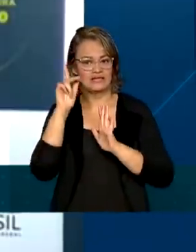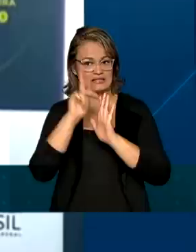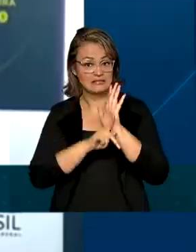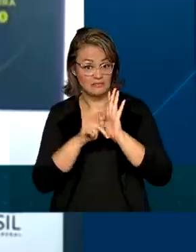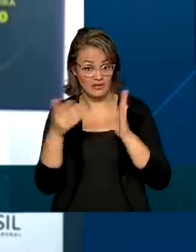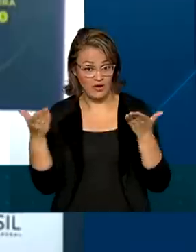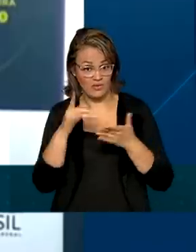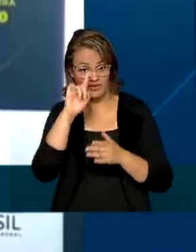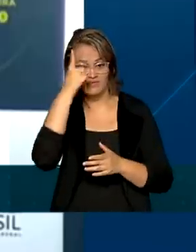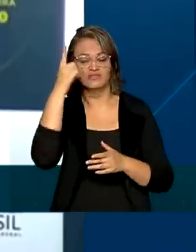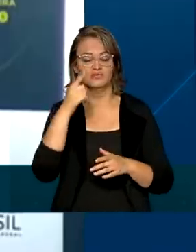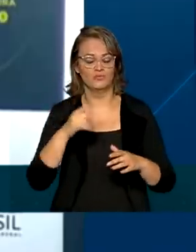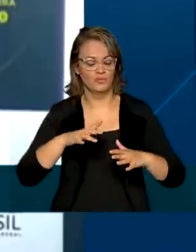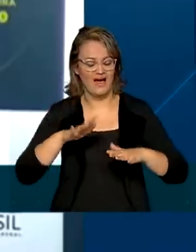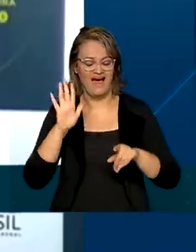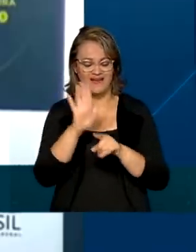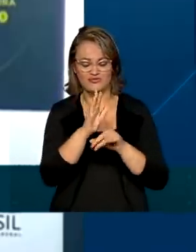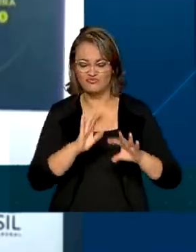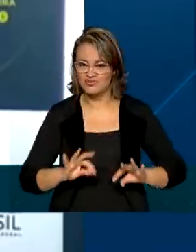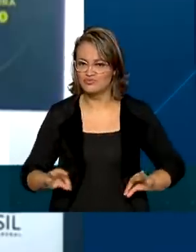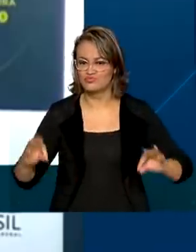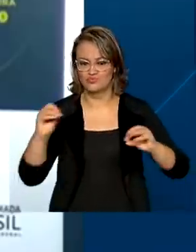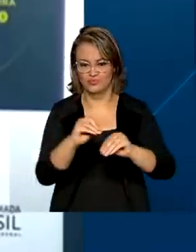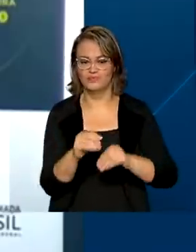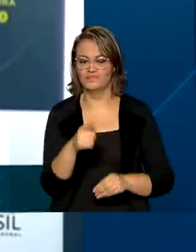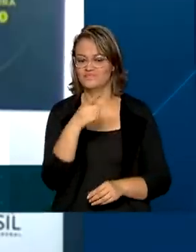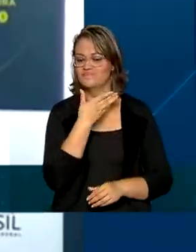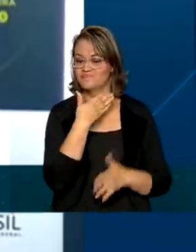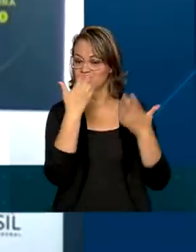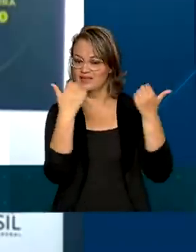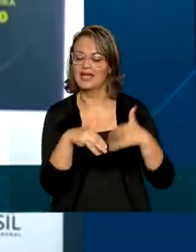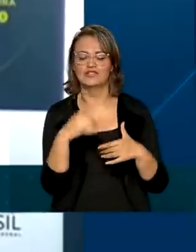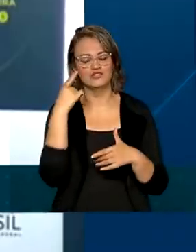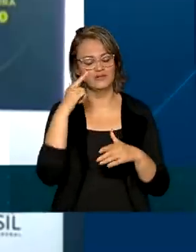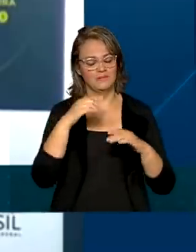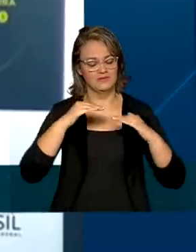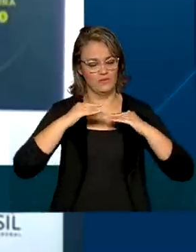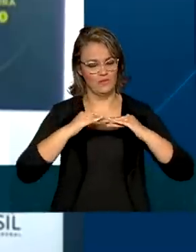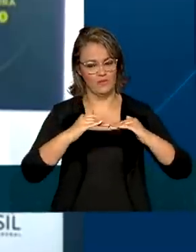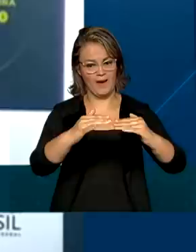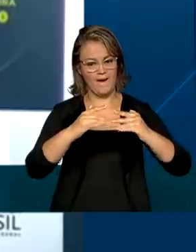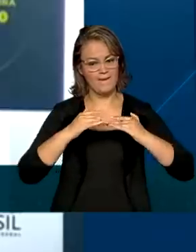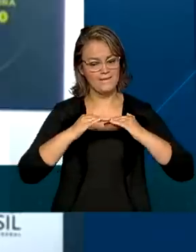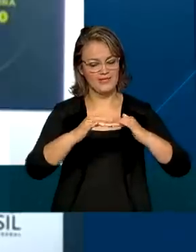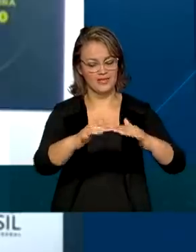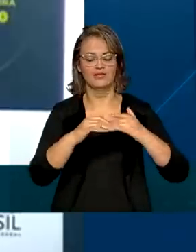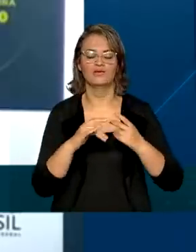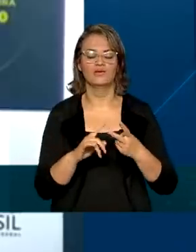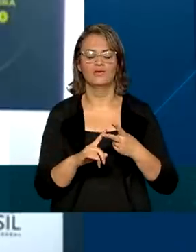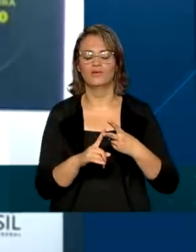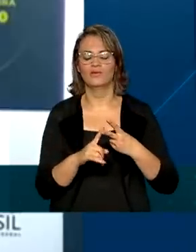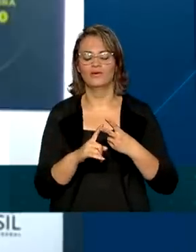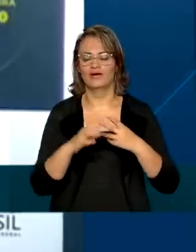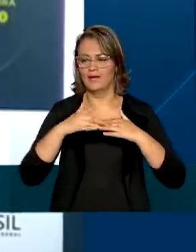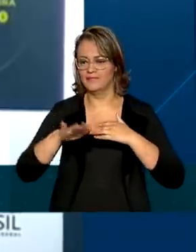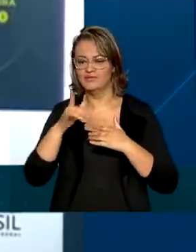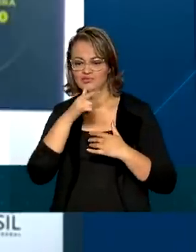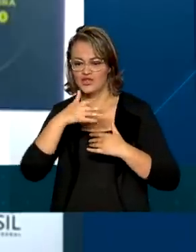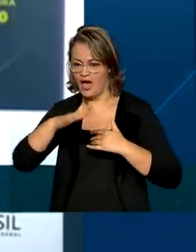abrangente já feito. A gente está levando em consideração as ferrovias, as rodovias, a hidrovia,